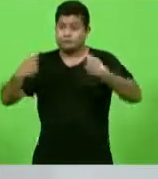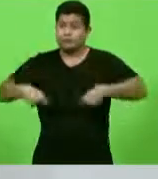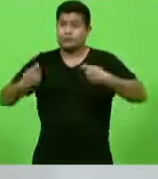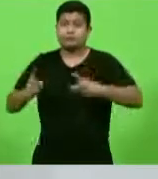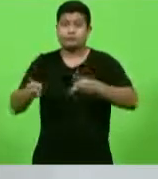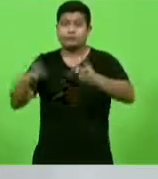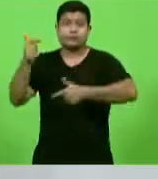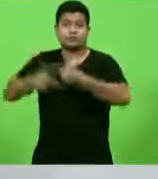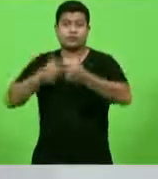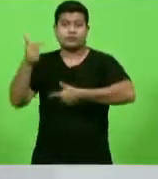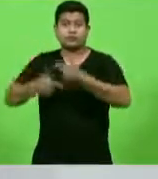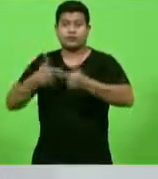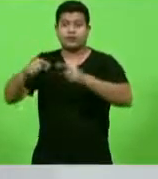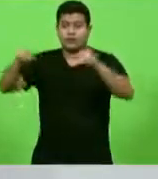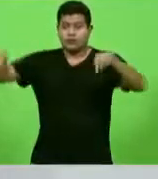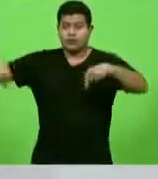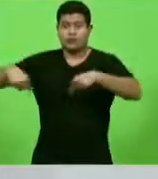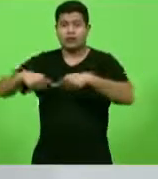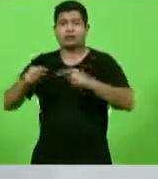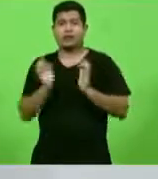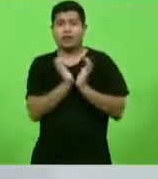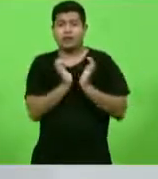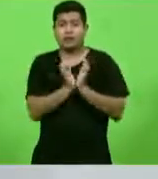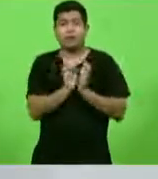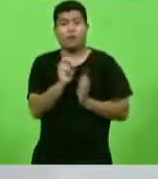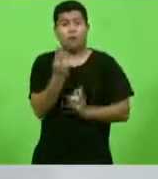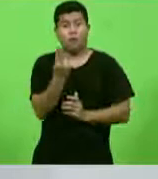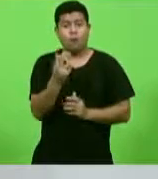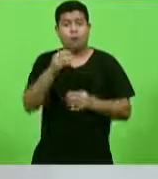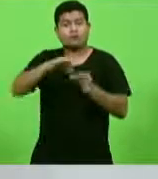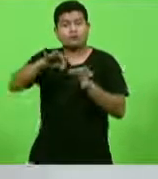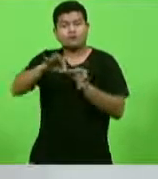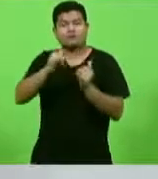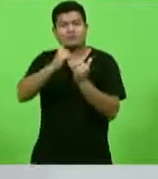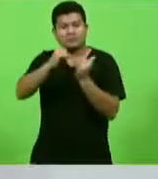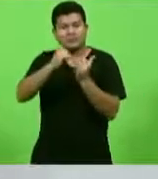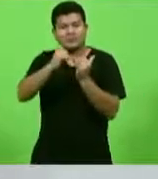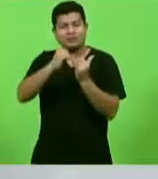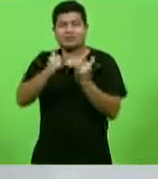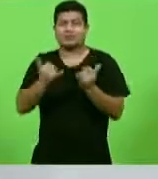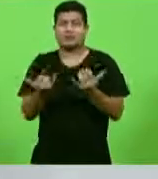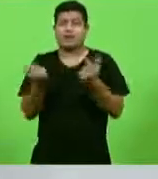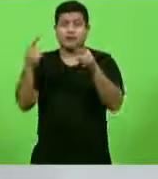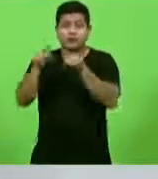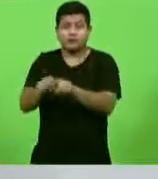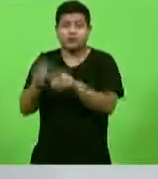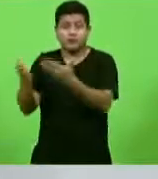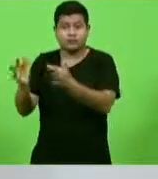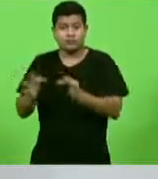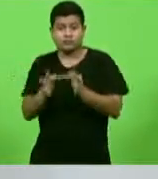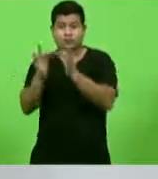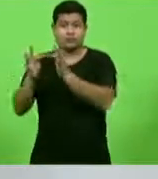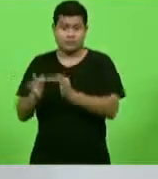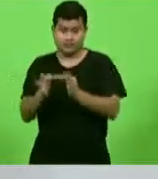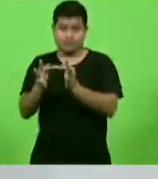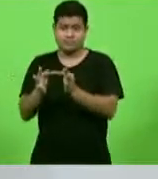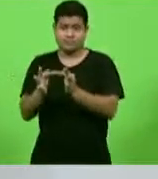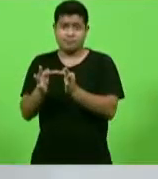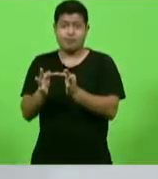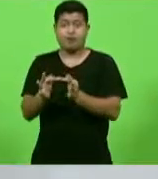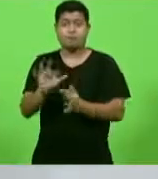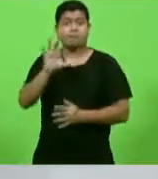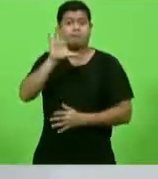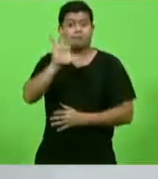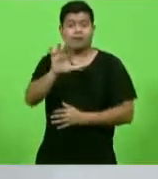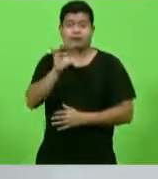sala de aula, em APAI ou instituição congênere conveniada. No entanto, a distância